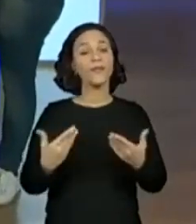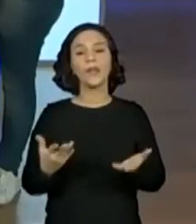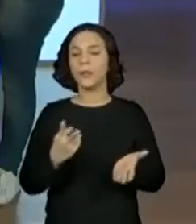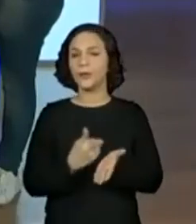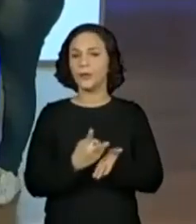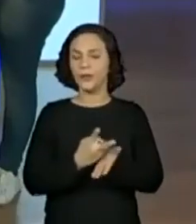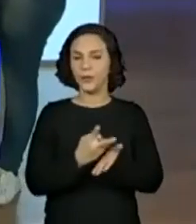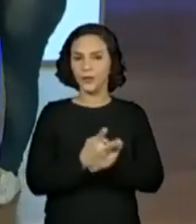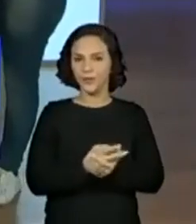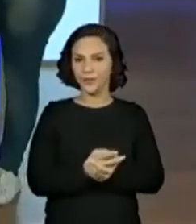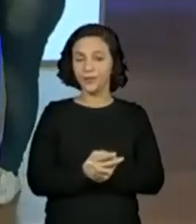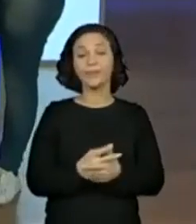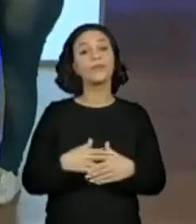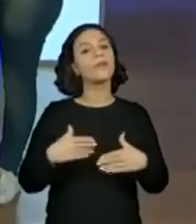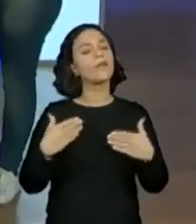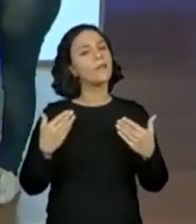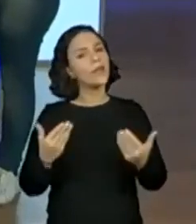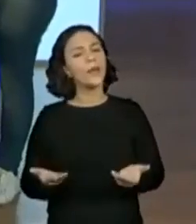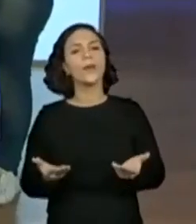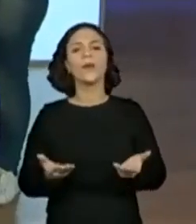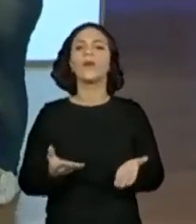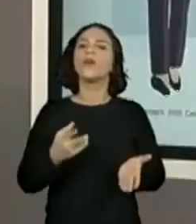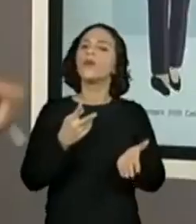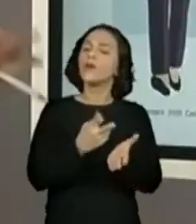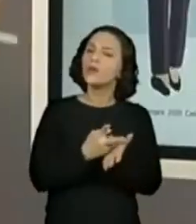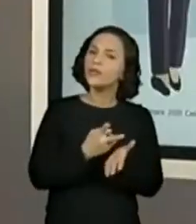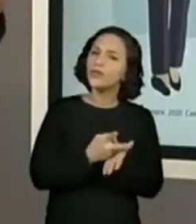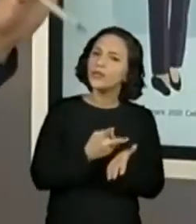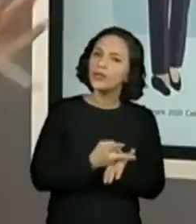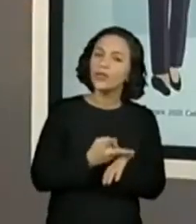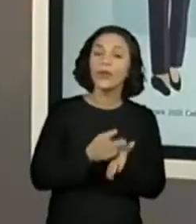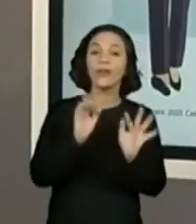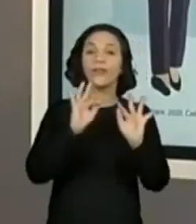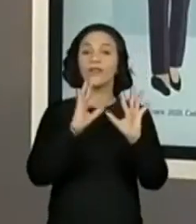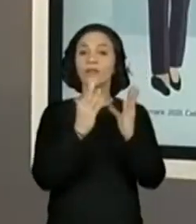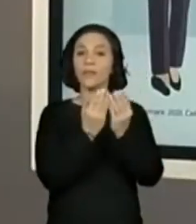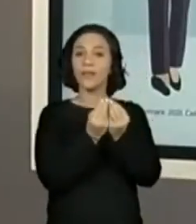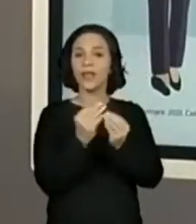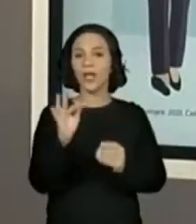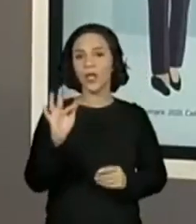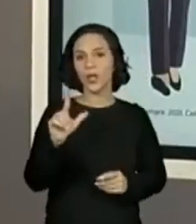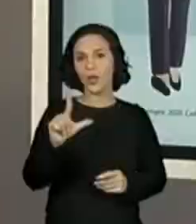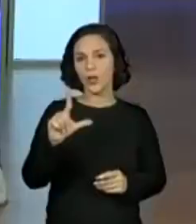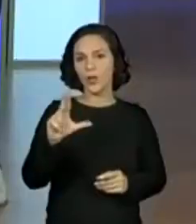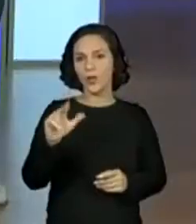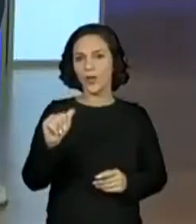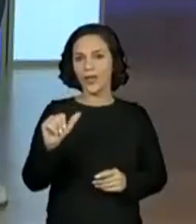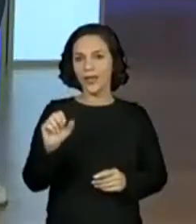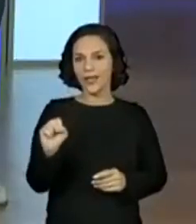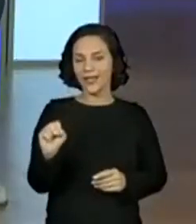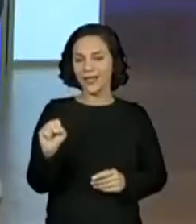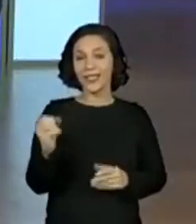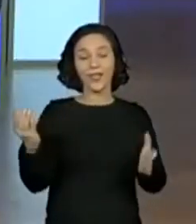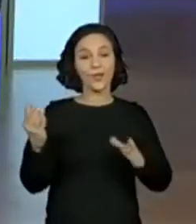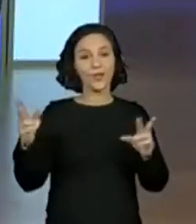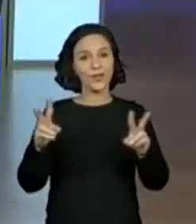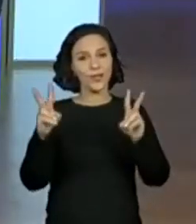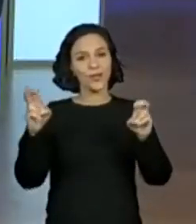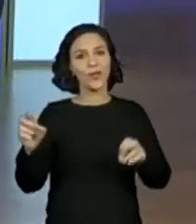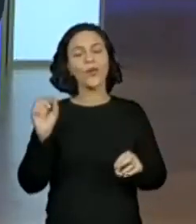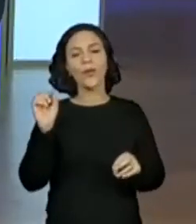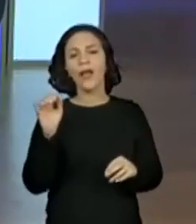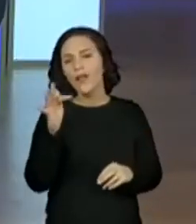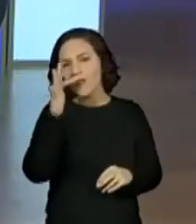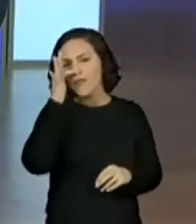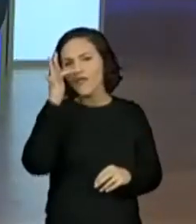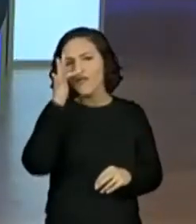Continuando. A gente continua, né, ProJoyce? Na família do Lucas. E o título da aula hoje é A Beleza das